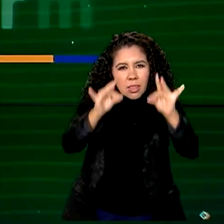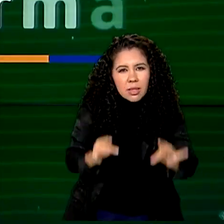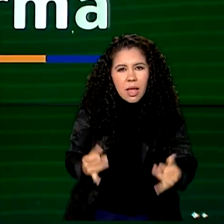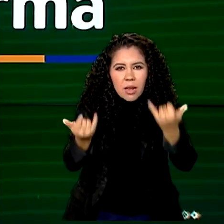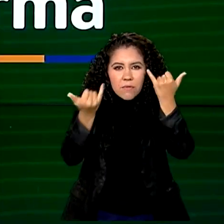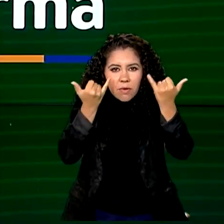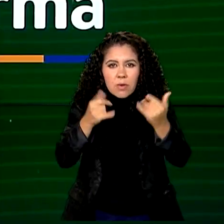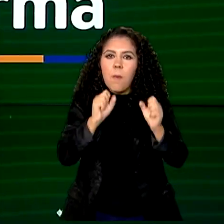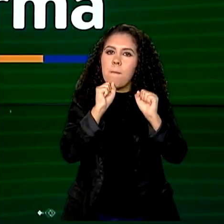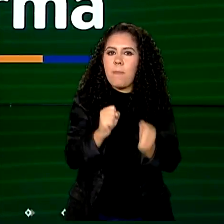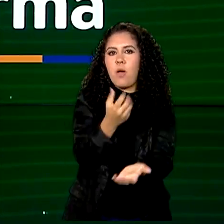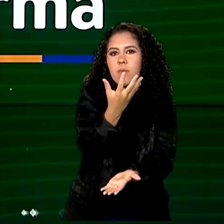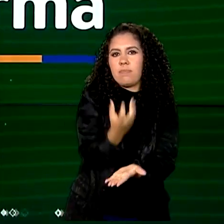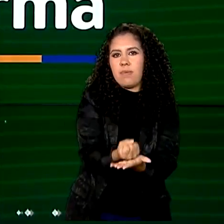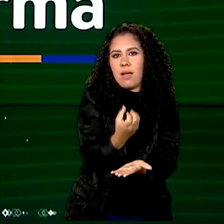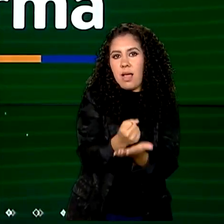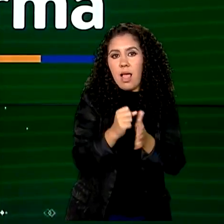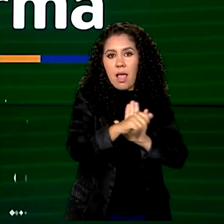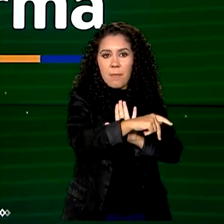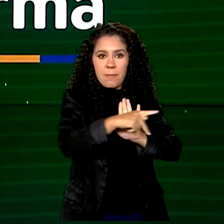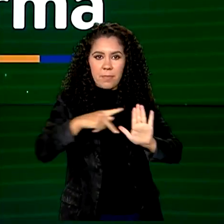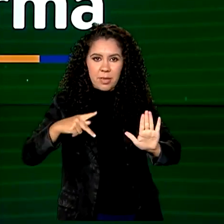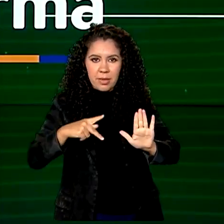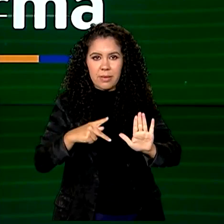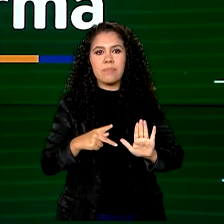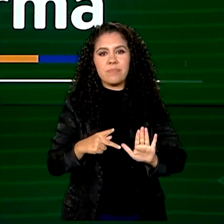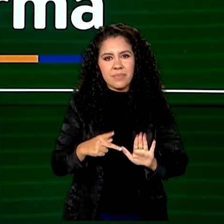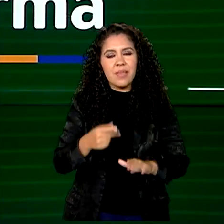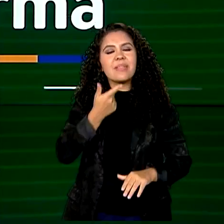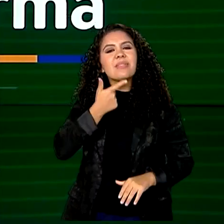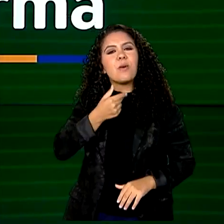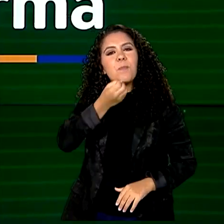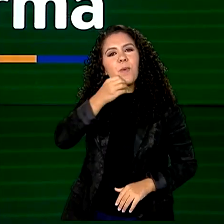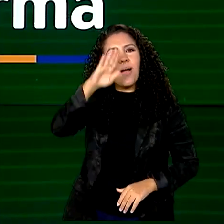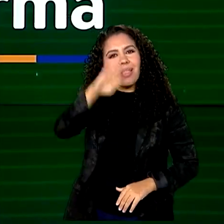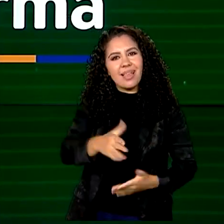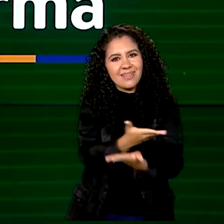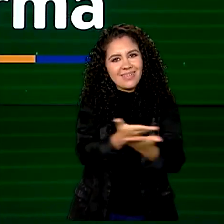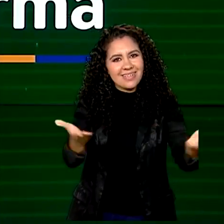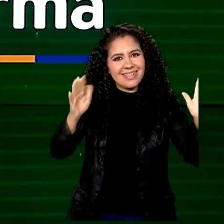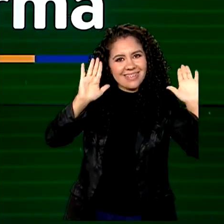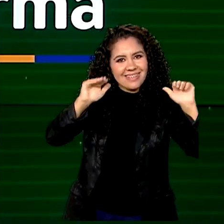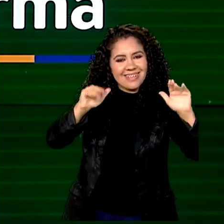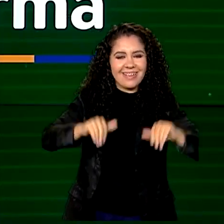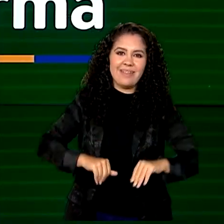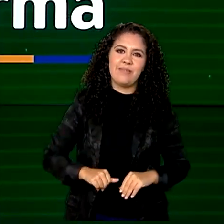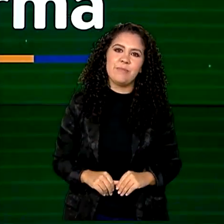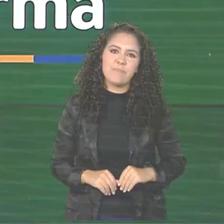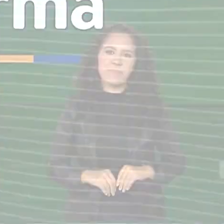Baixe o nosso aplicativo, Canal Gov. Uma ótima tarde para você e até a próxima. Tchau!